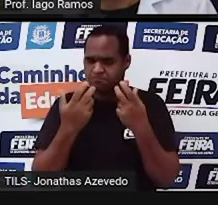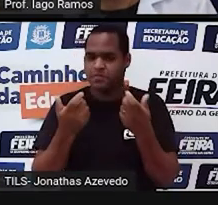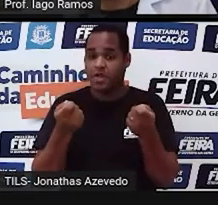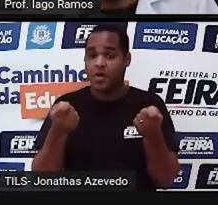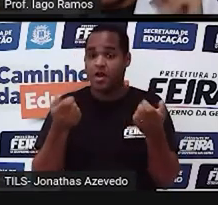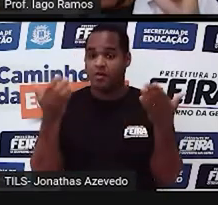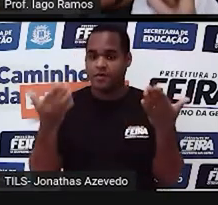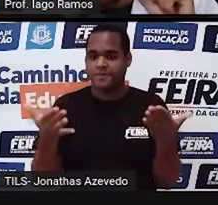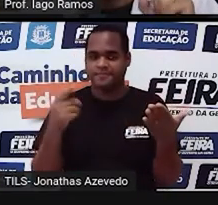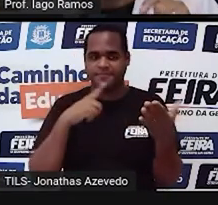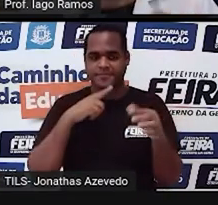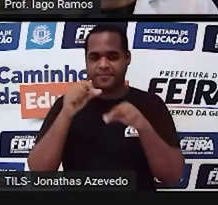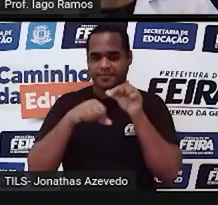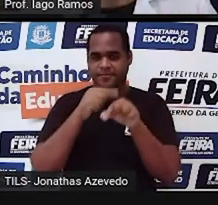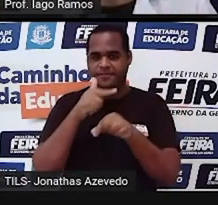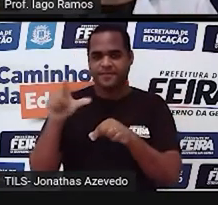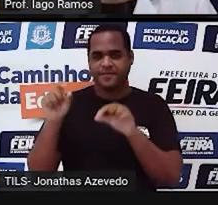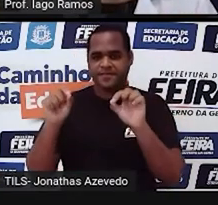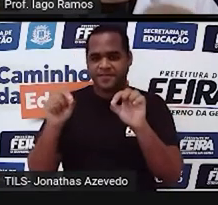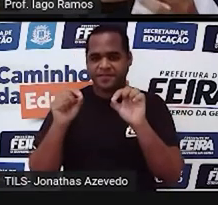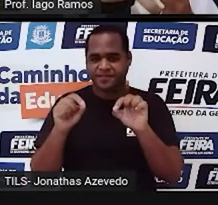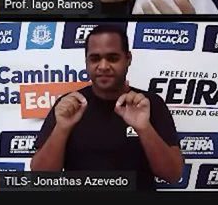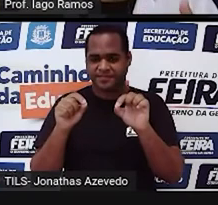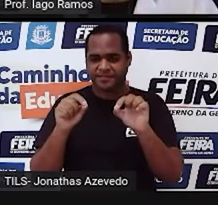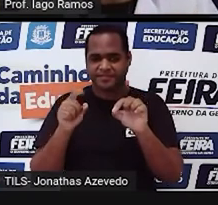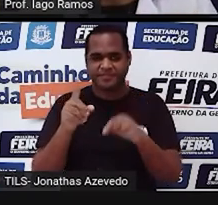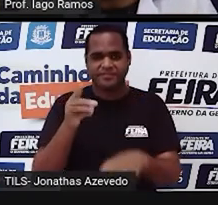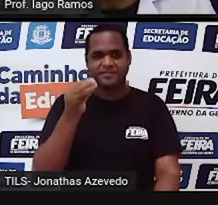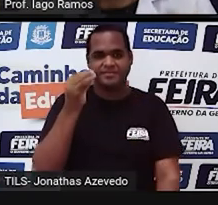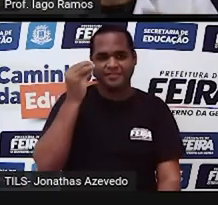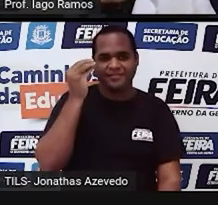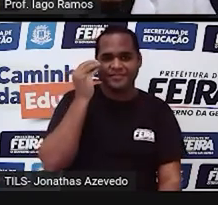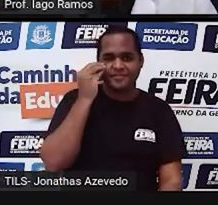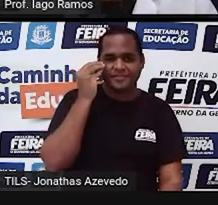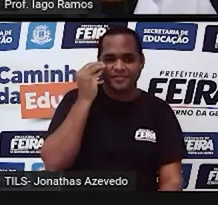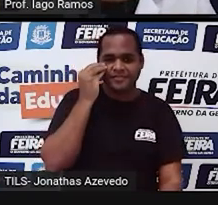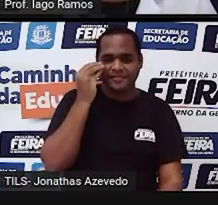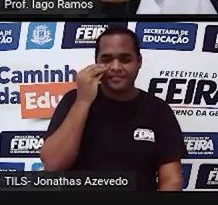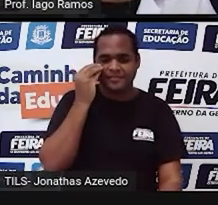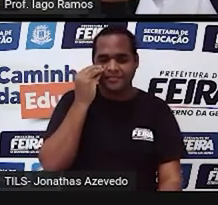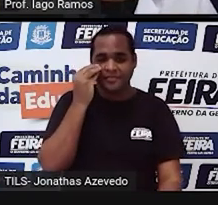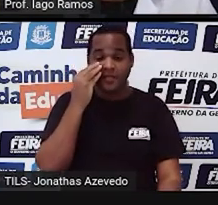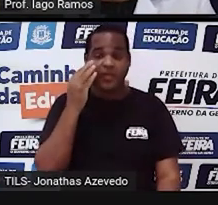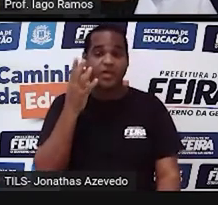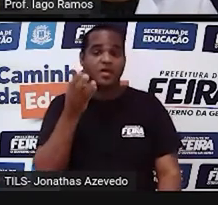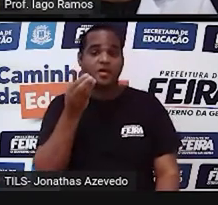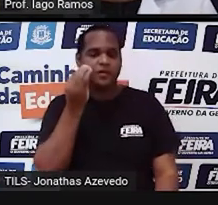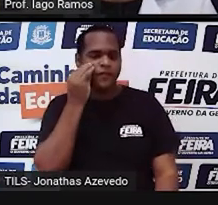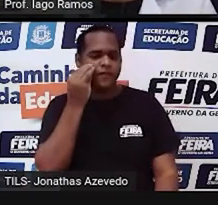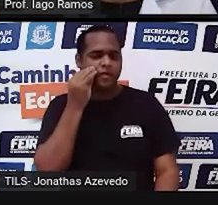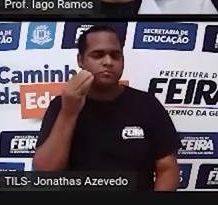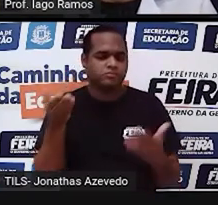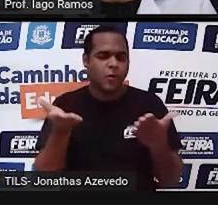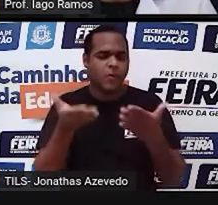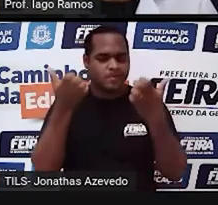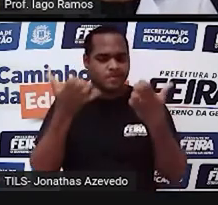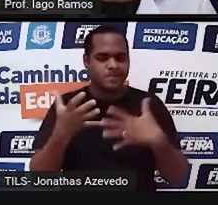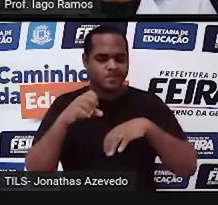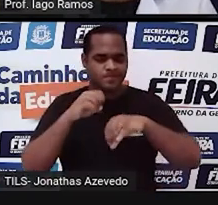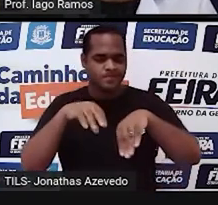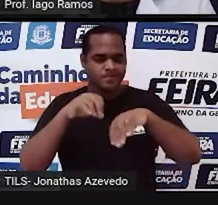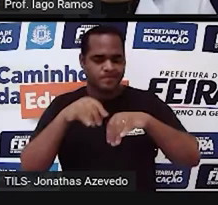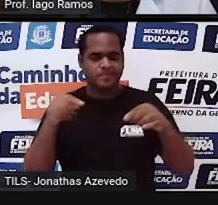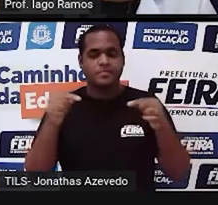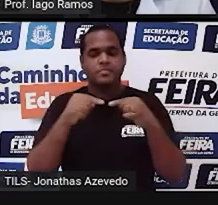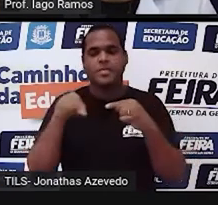fazer agora? A gente vai testar, né? A gente vai para esse momento da aula, que é o